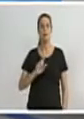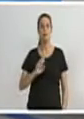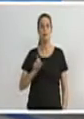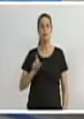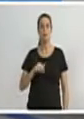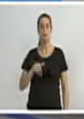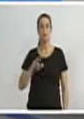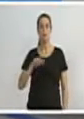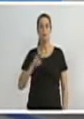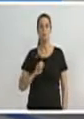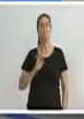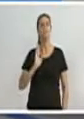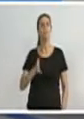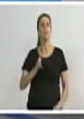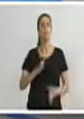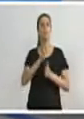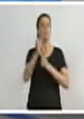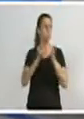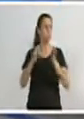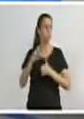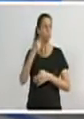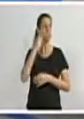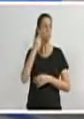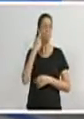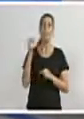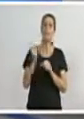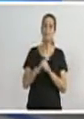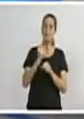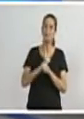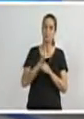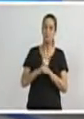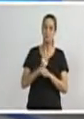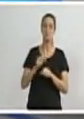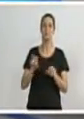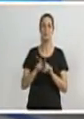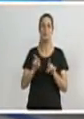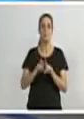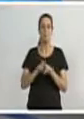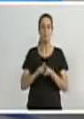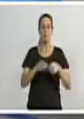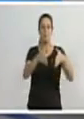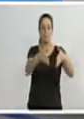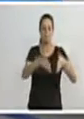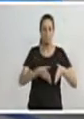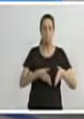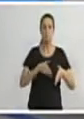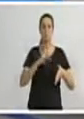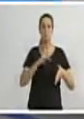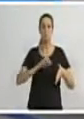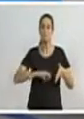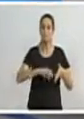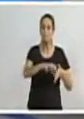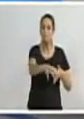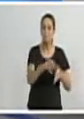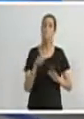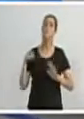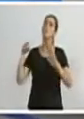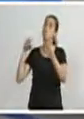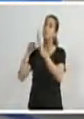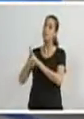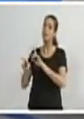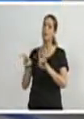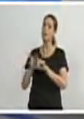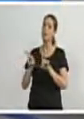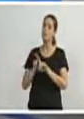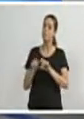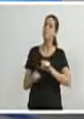visitando o canteiro de obras. Eles buscaram informações e fizeram questionamentos aos técnicos do Samae. Os